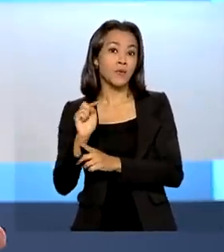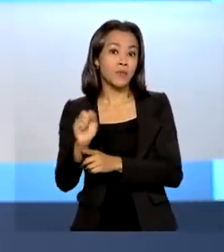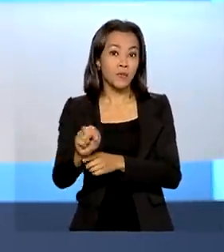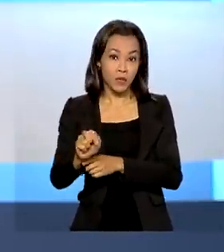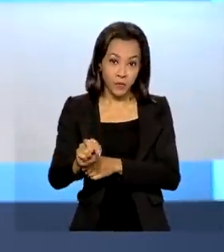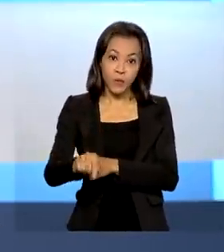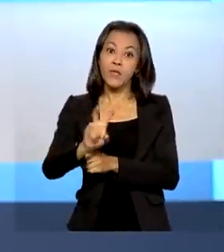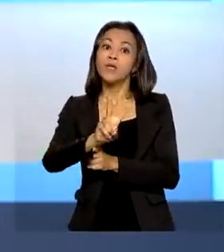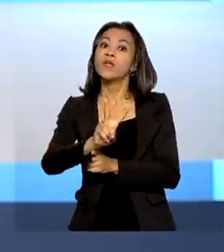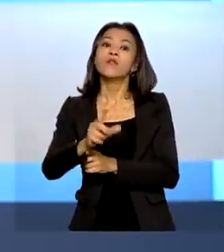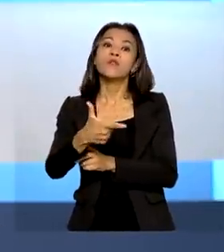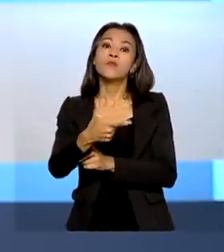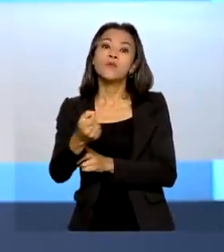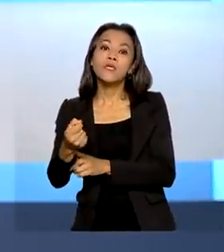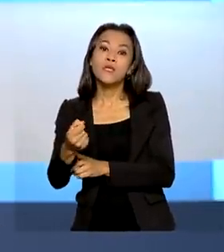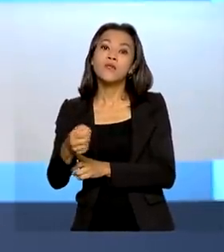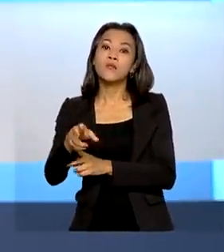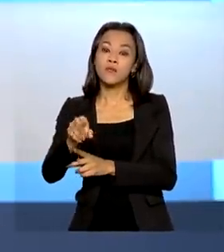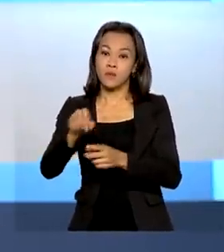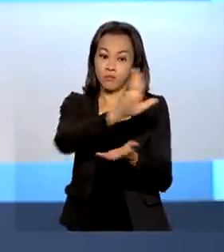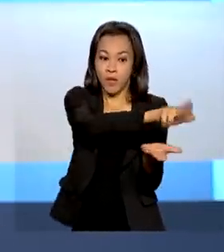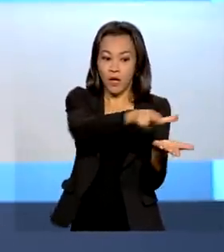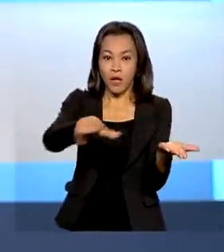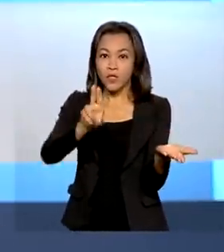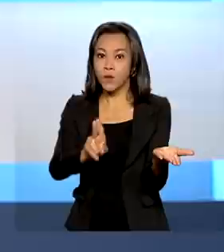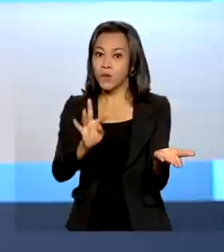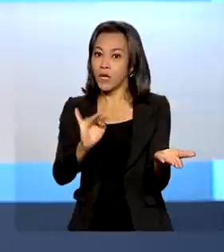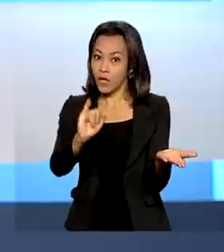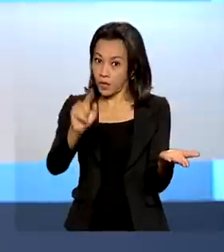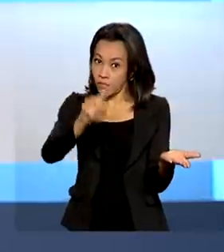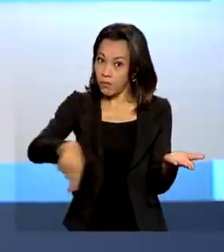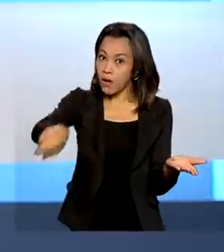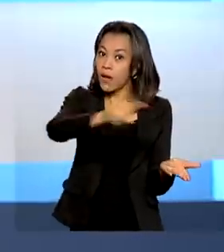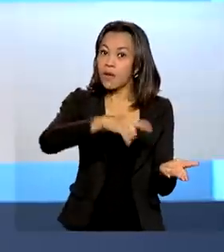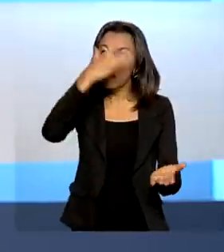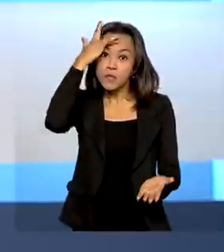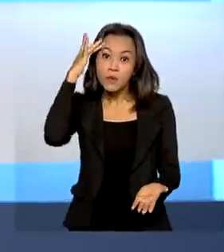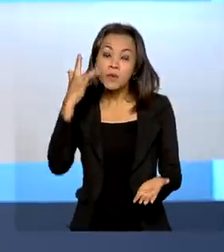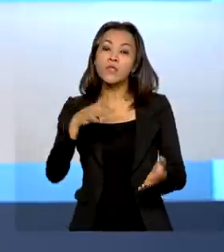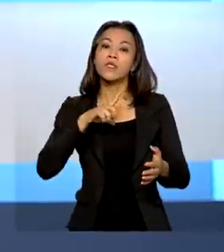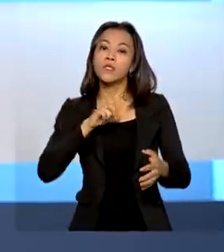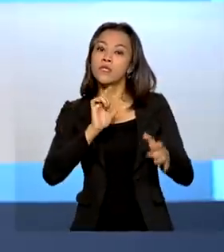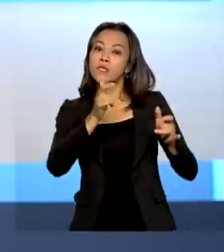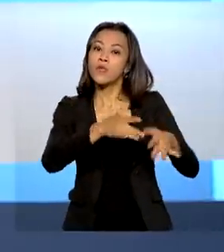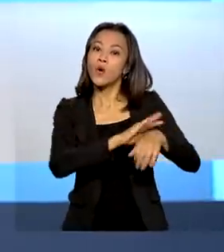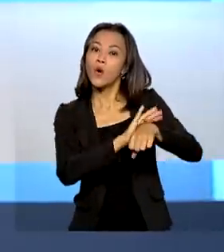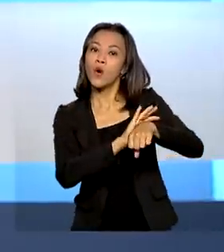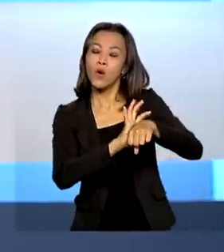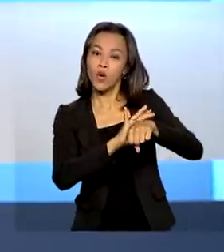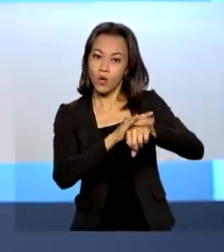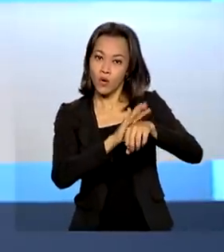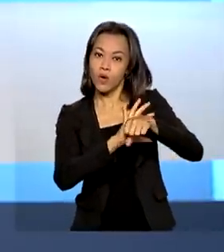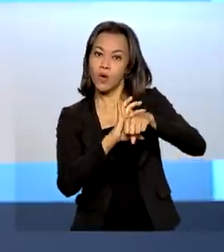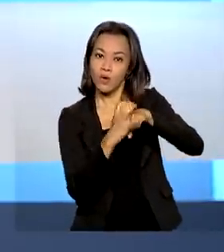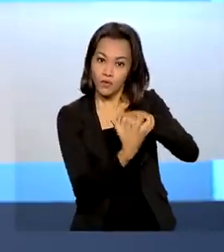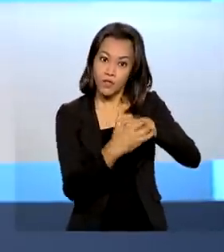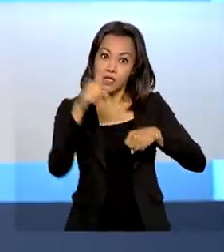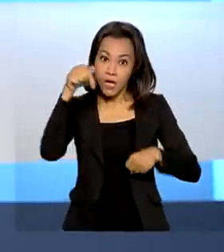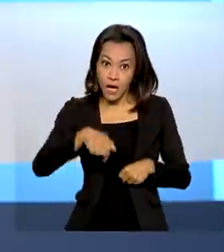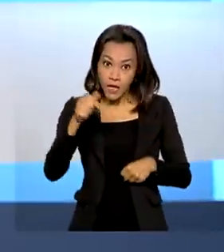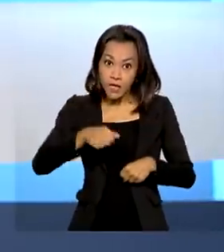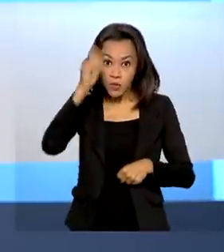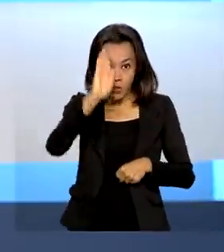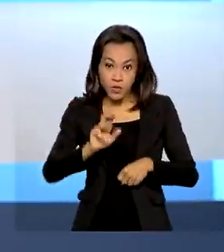para o atendimento de pacientes com Covid-19. Segundo o Ministério da Saúde, a situação epidemiológica no país está sendo